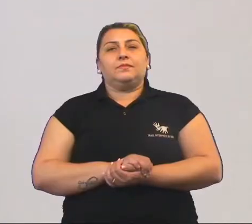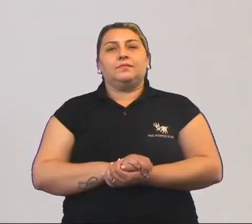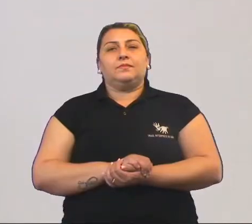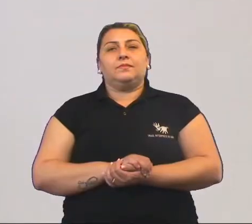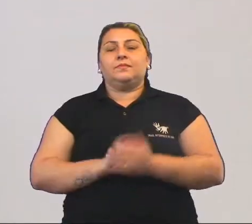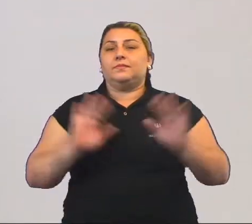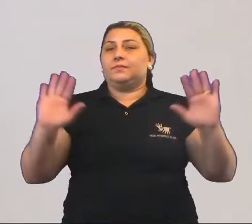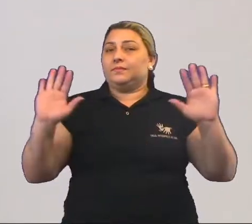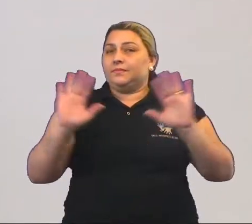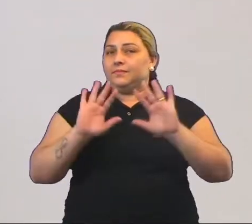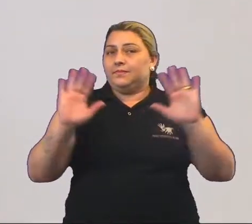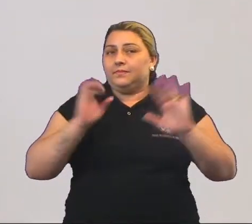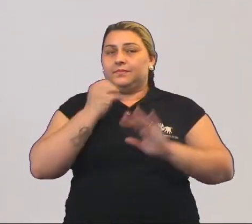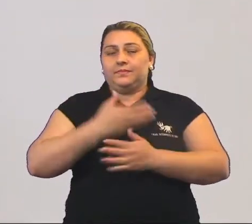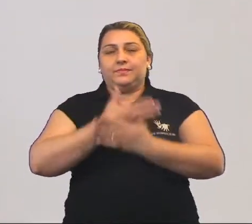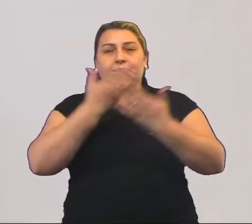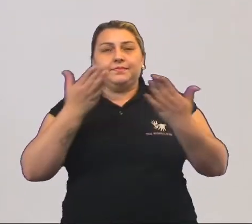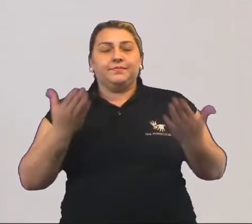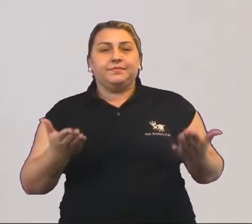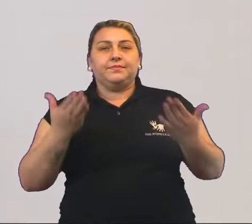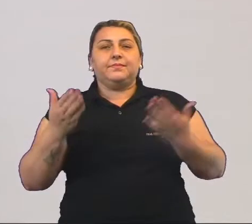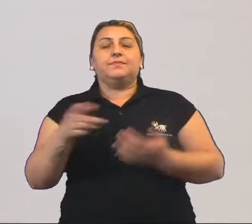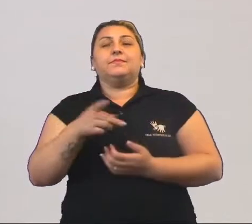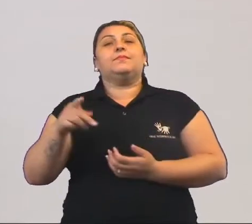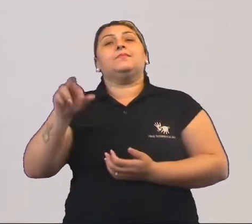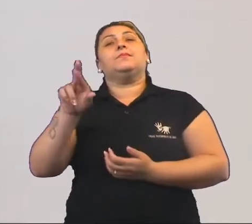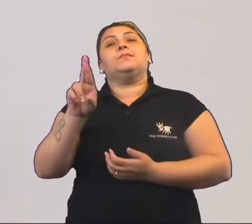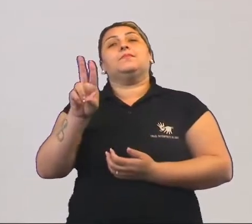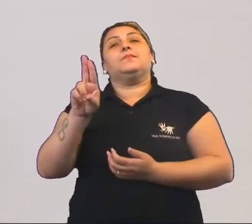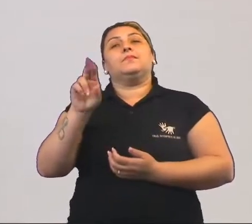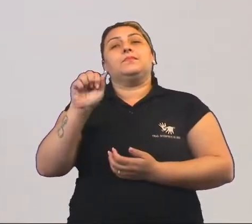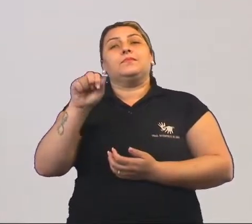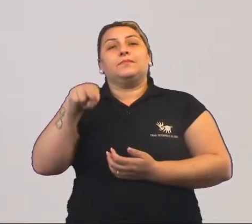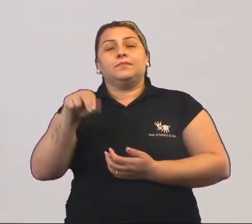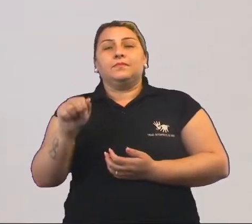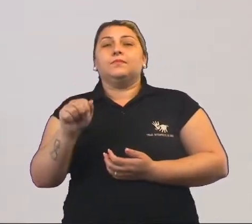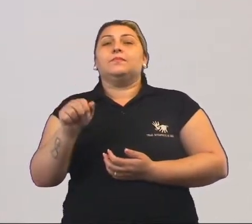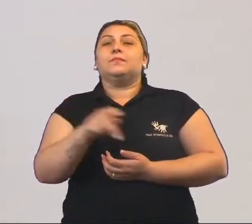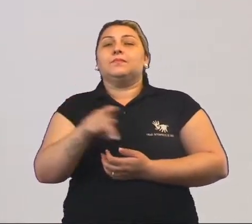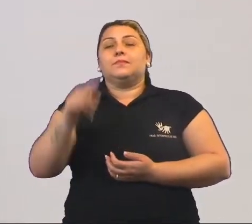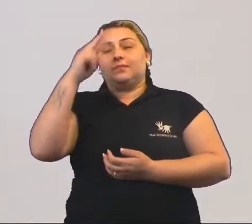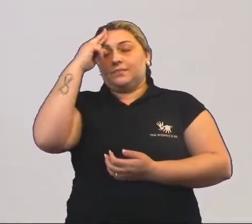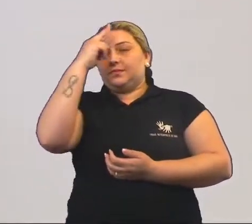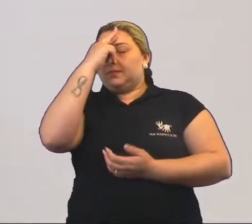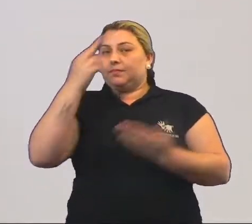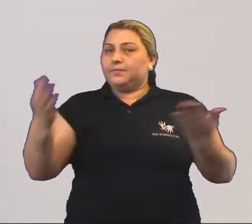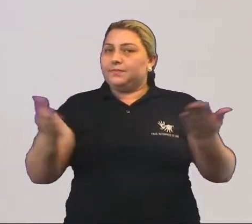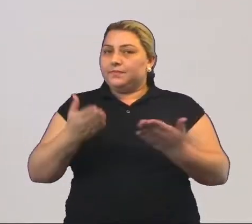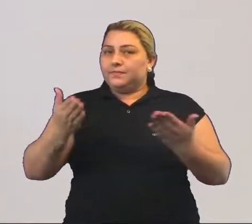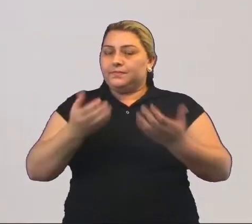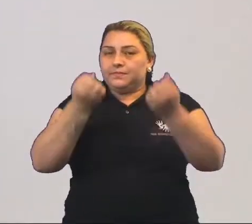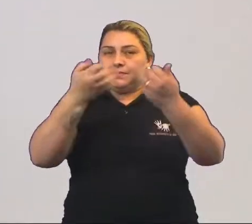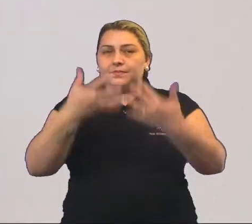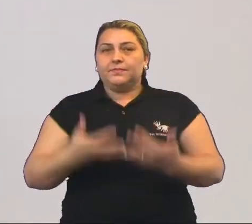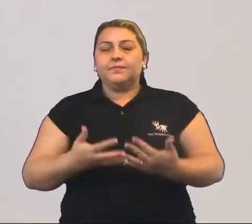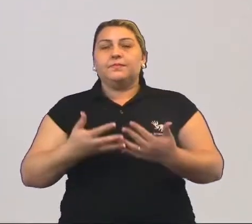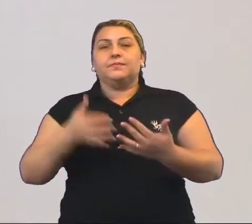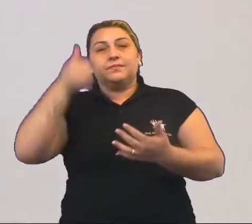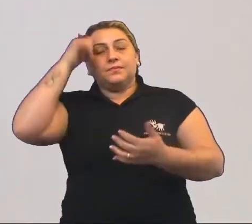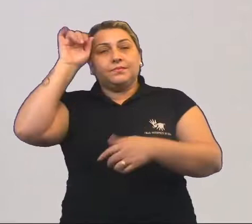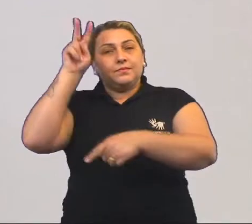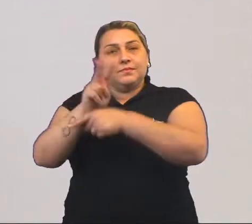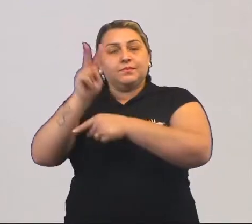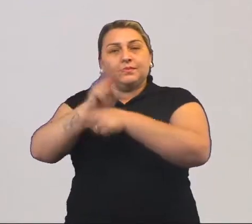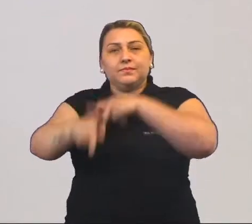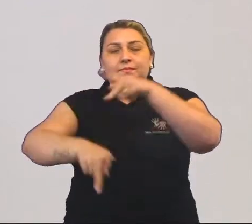Olá pessoal, tudo bom? Eu sou a professora Loruama, professora de história e hoje nós falaremos sobre a pecuária, o